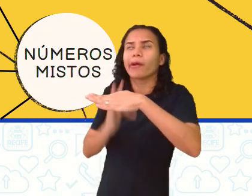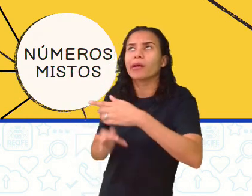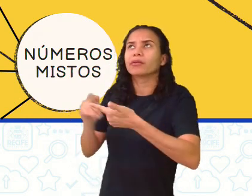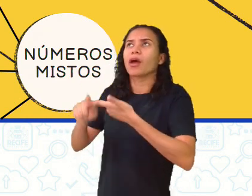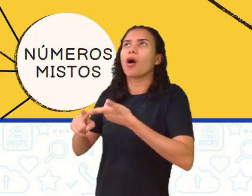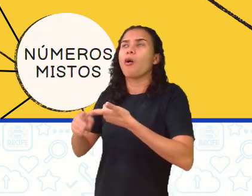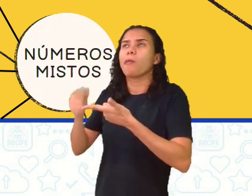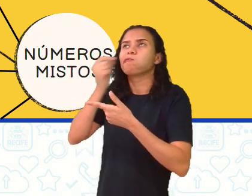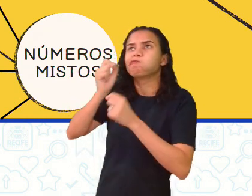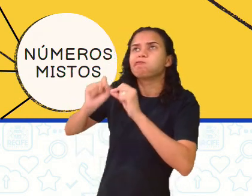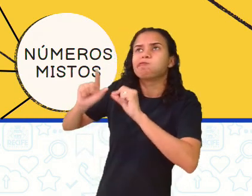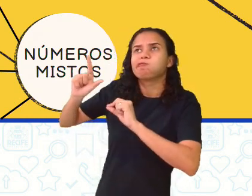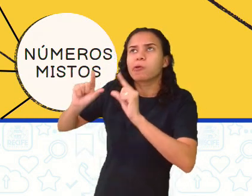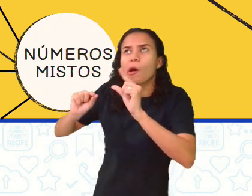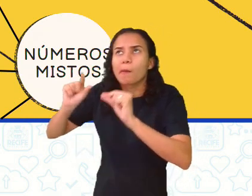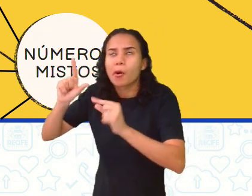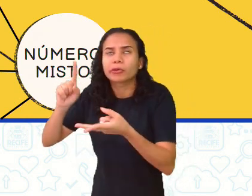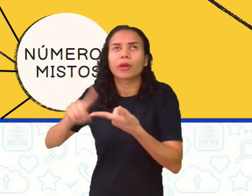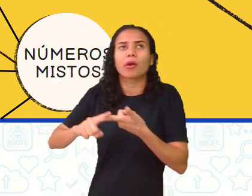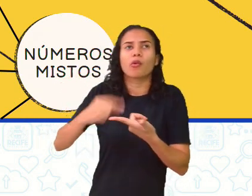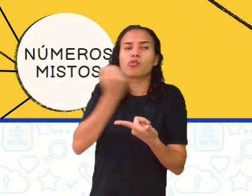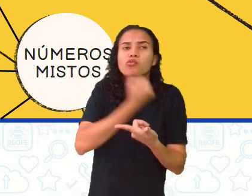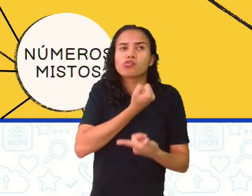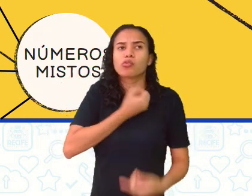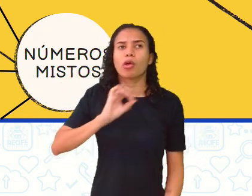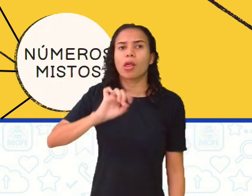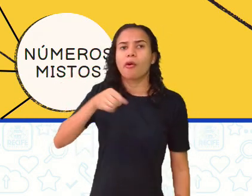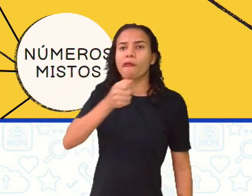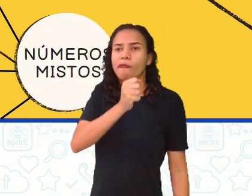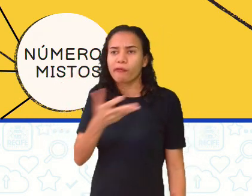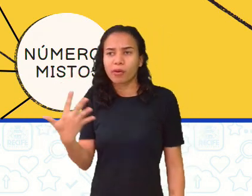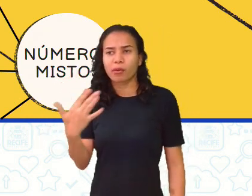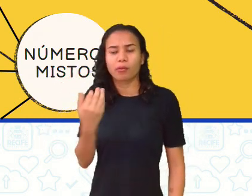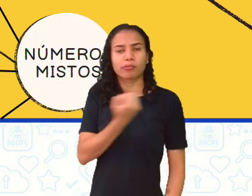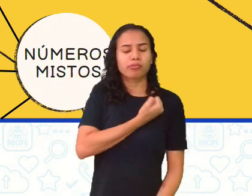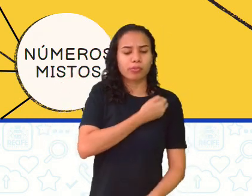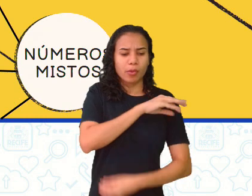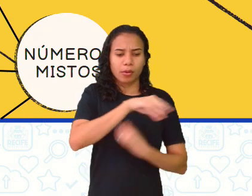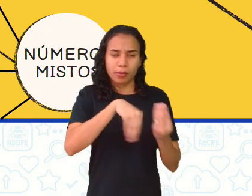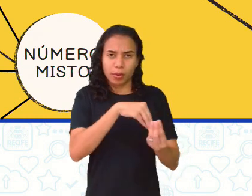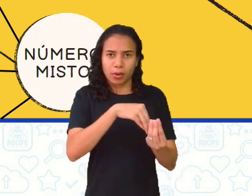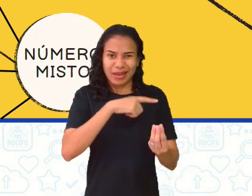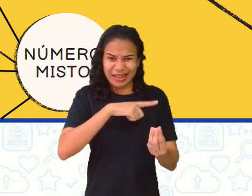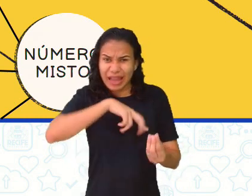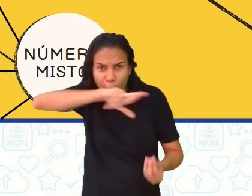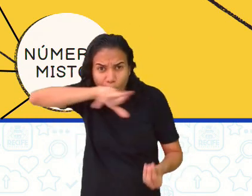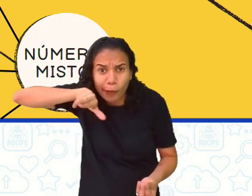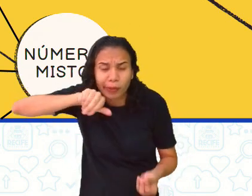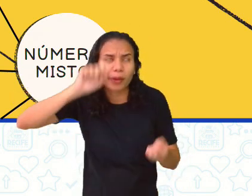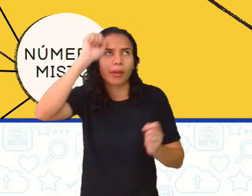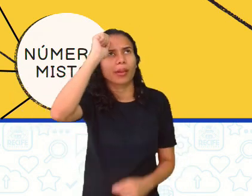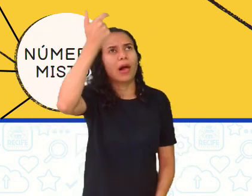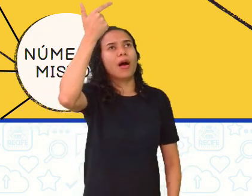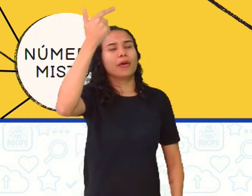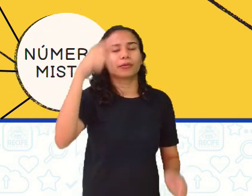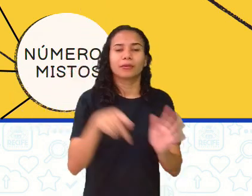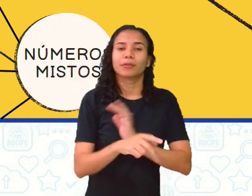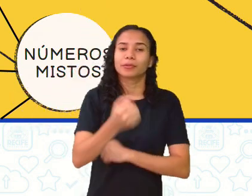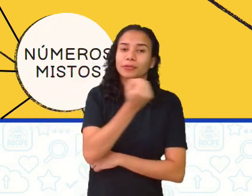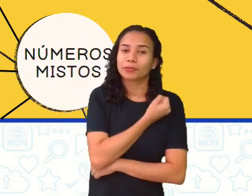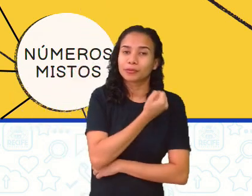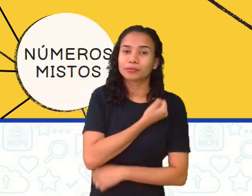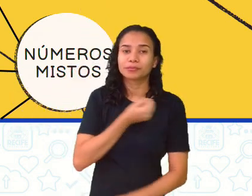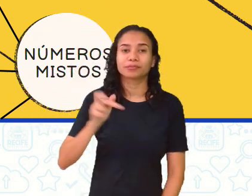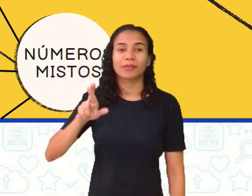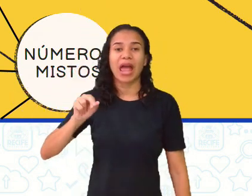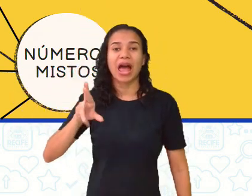proporção, com números decimais, números mistos. Tem outras coisas? Claro que sim! Racionais